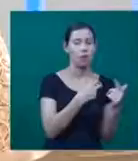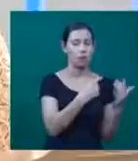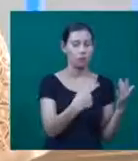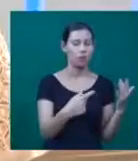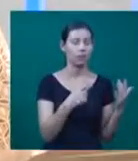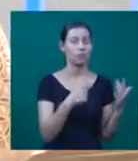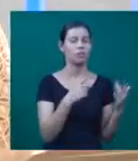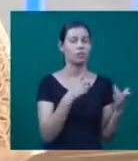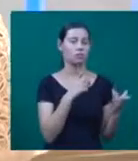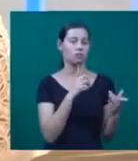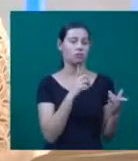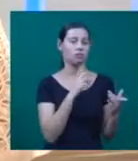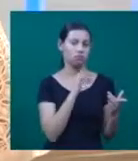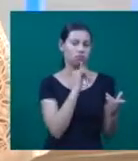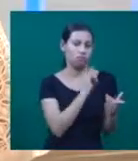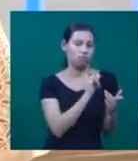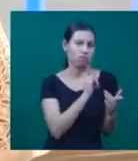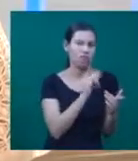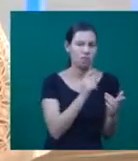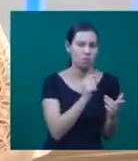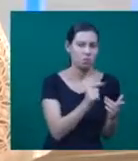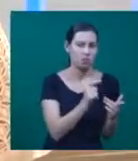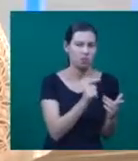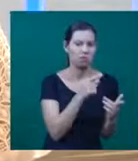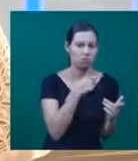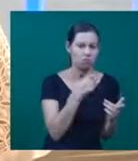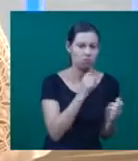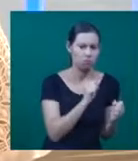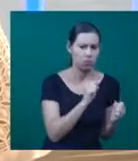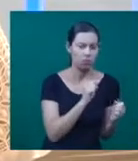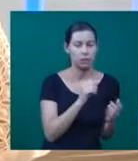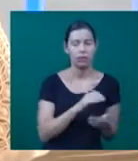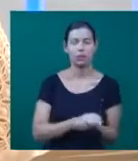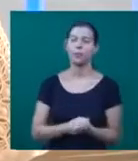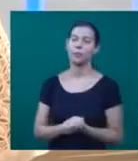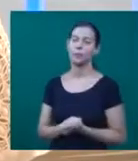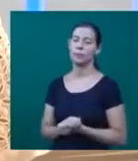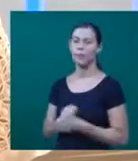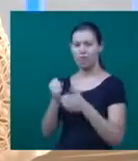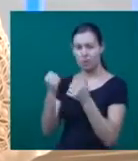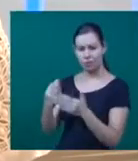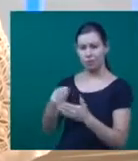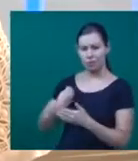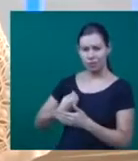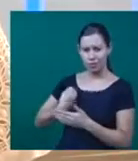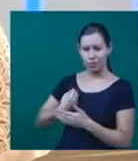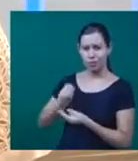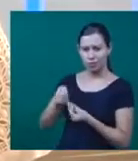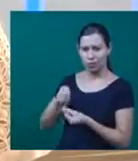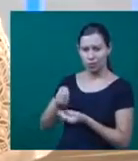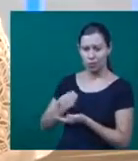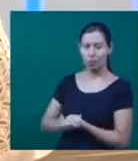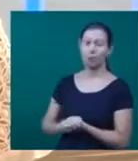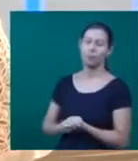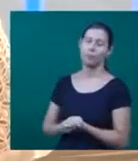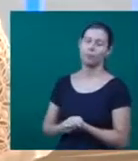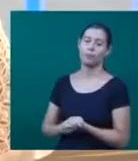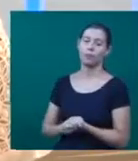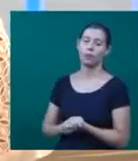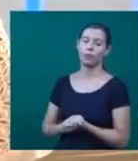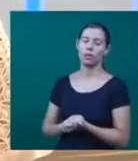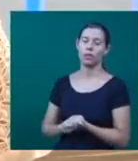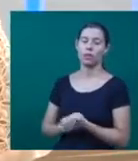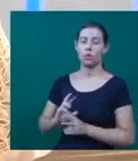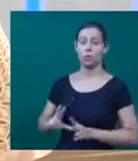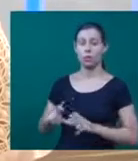e hospitais? Em relação a predizer a sobrevida do paciente, o câncer de pâncreas, dentre os tumores do nosso trato